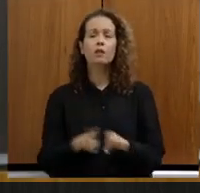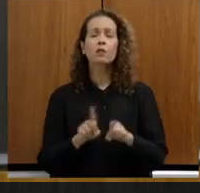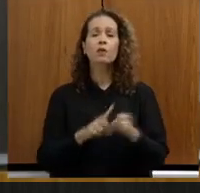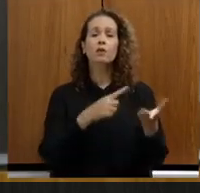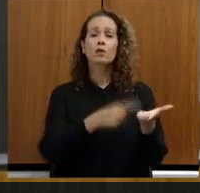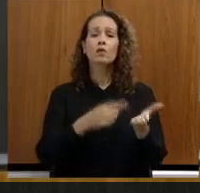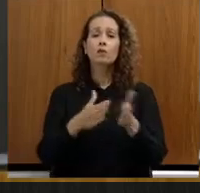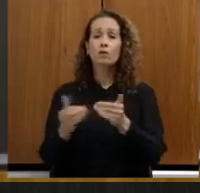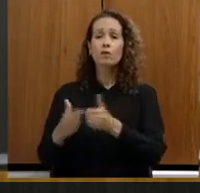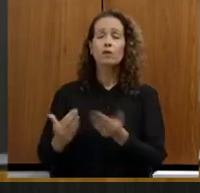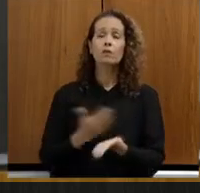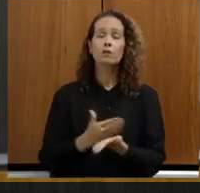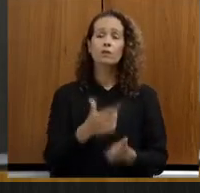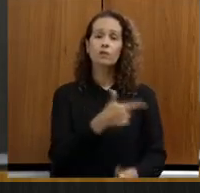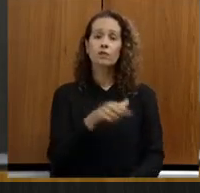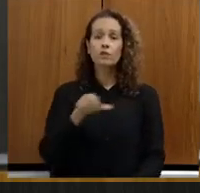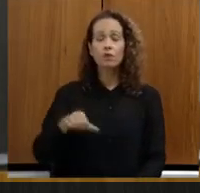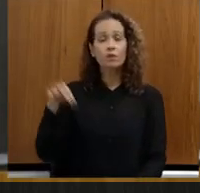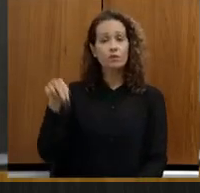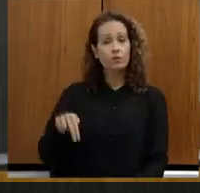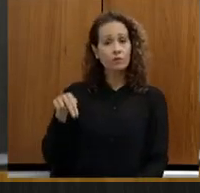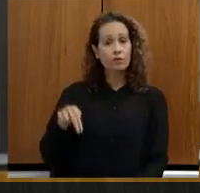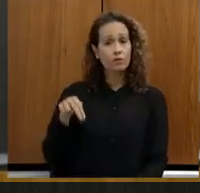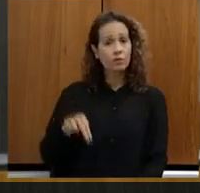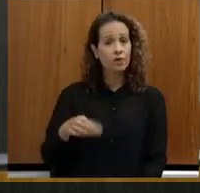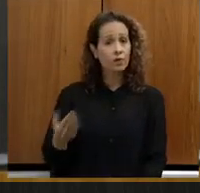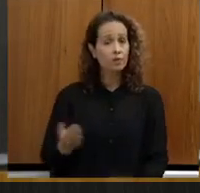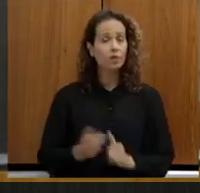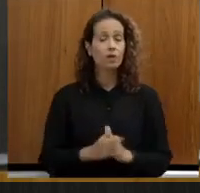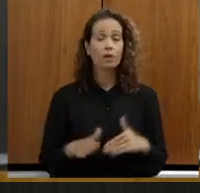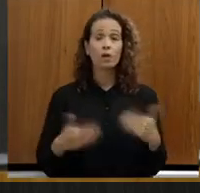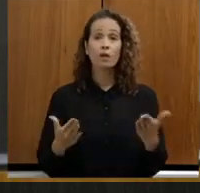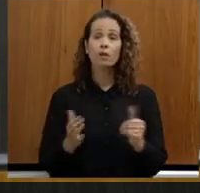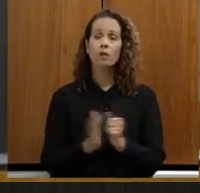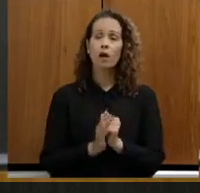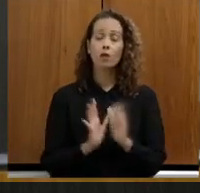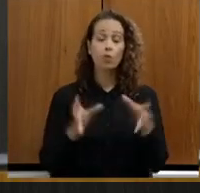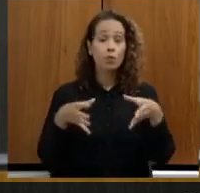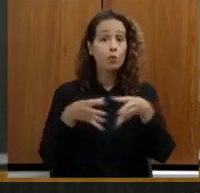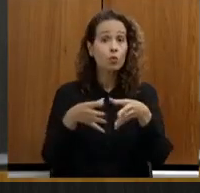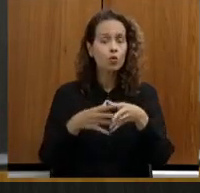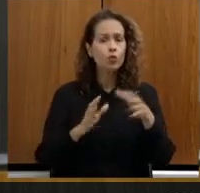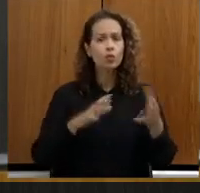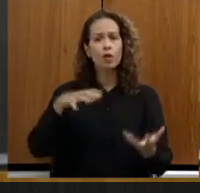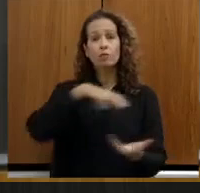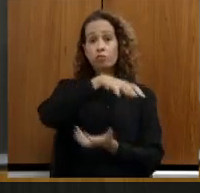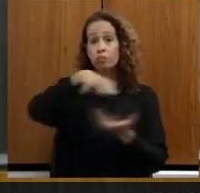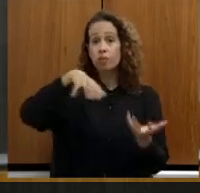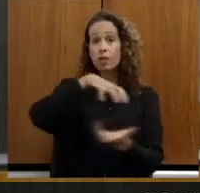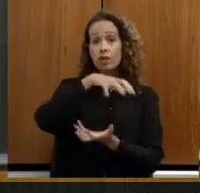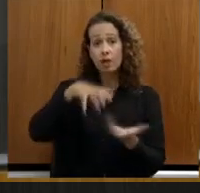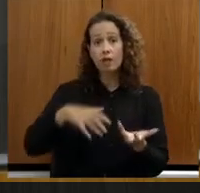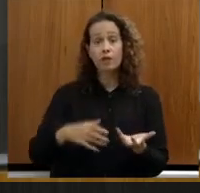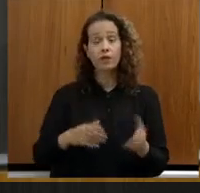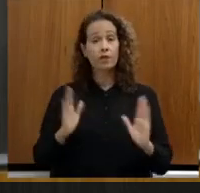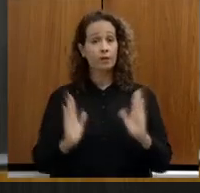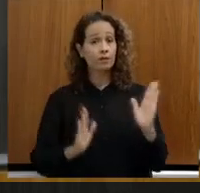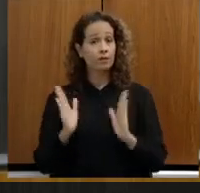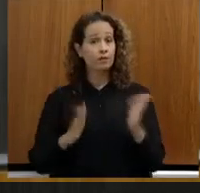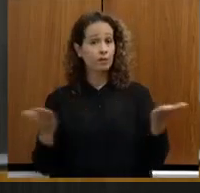iniciar no dia 29 de novembro. Então, a categoria está em greve no momento que acontece e se assembleia fiscaliza.